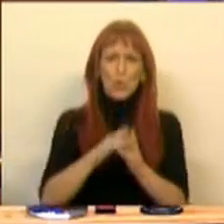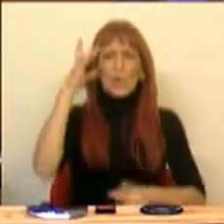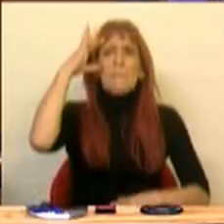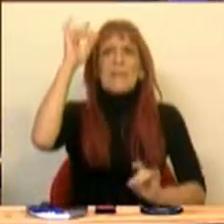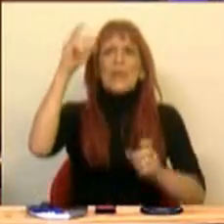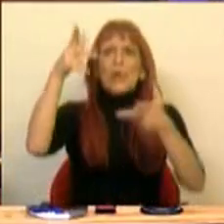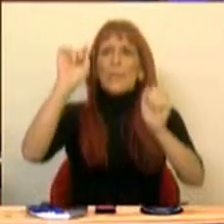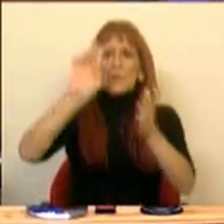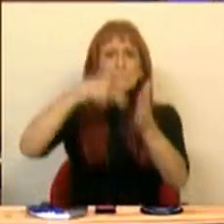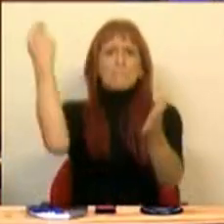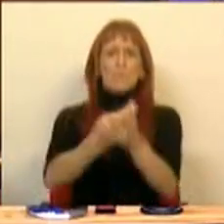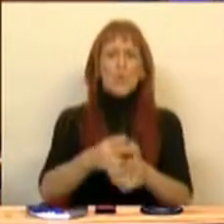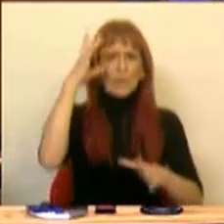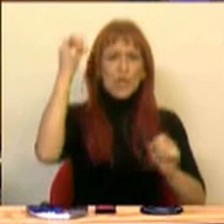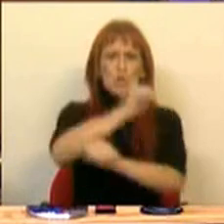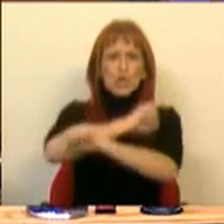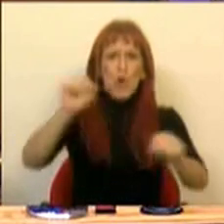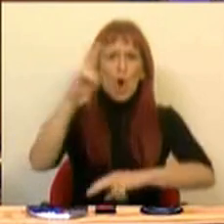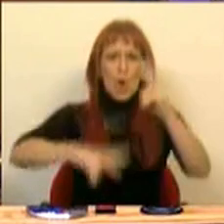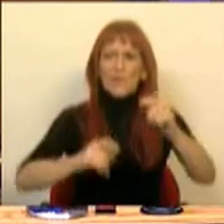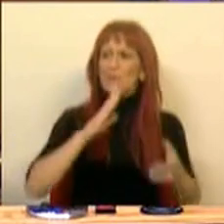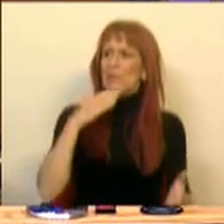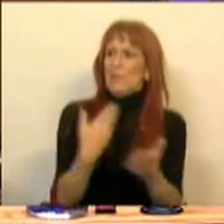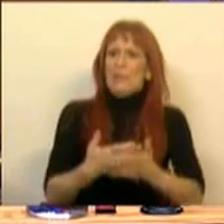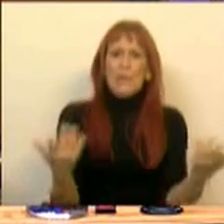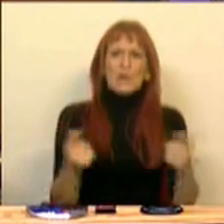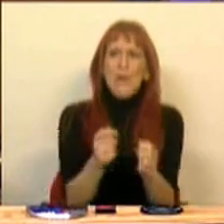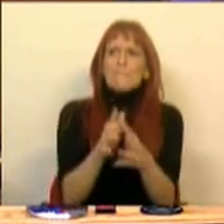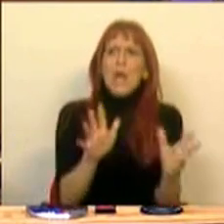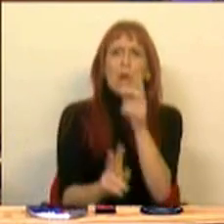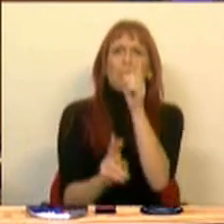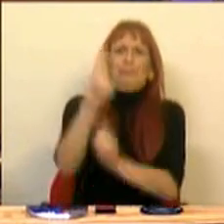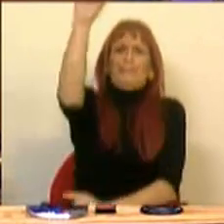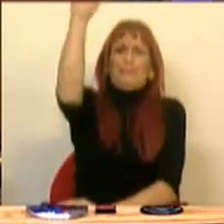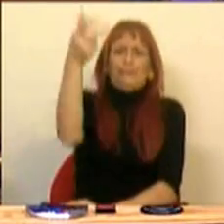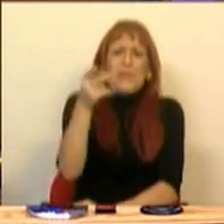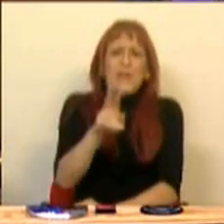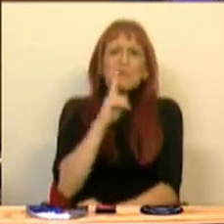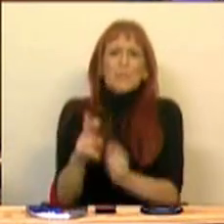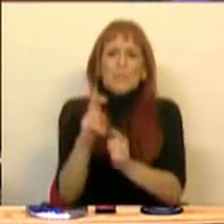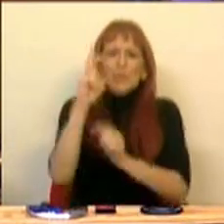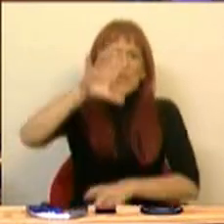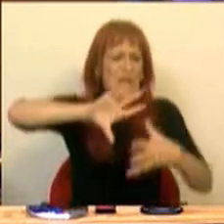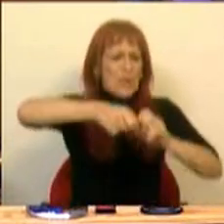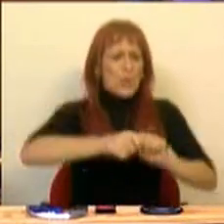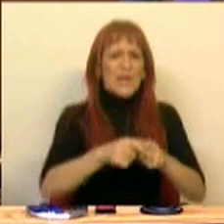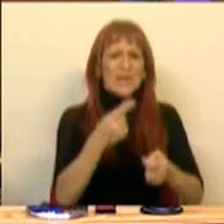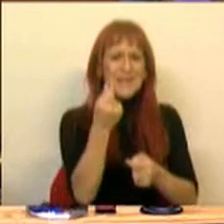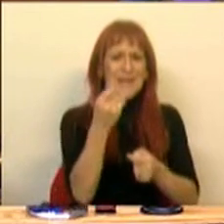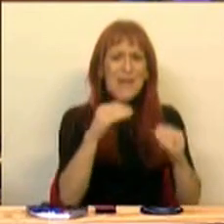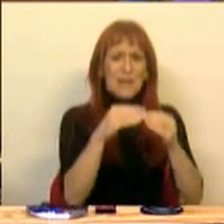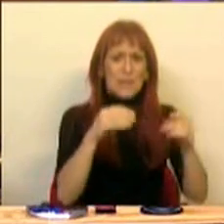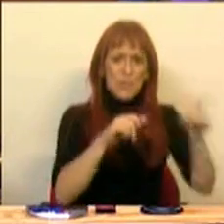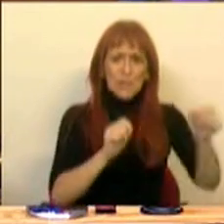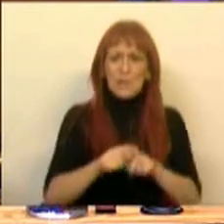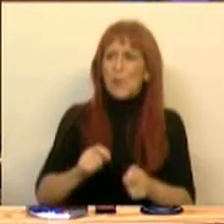mitos liberais. O mito do choque fiscal provocou a maior subida da taxa de juro, a destruição da Libra e a